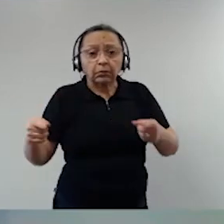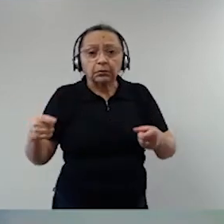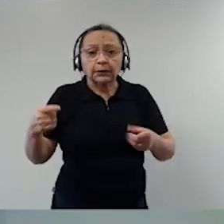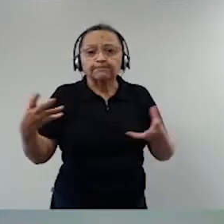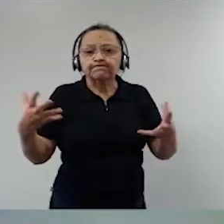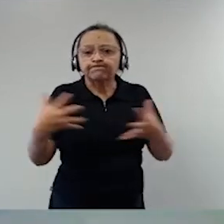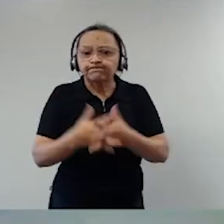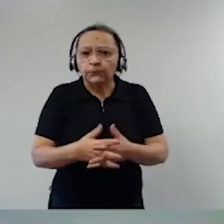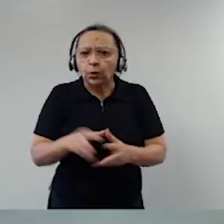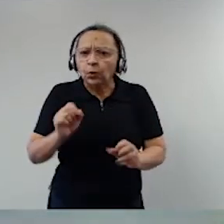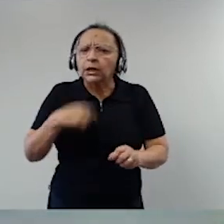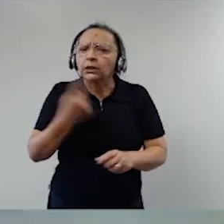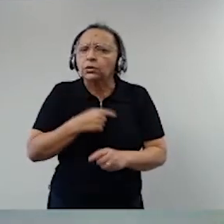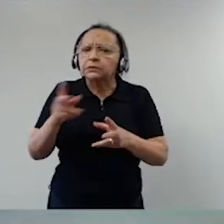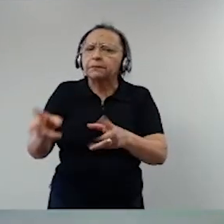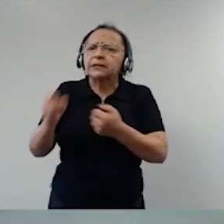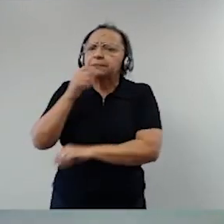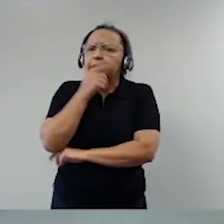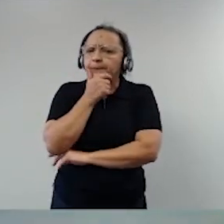desassistido o interesse popular,